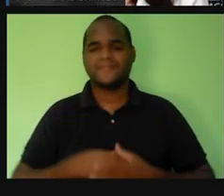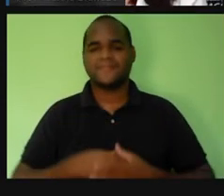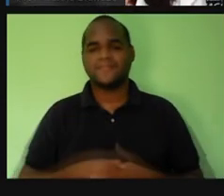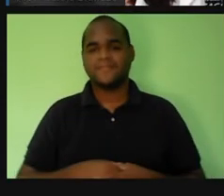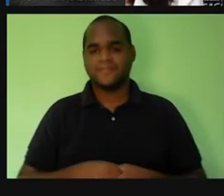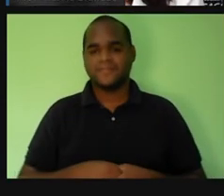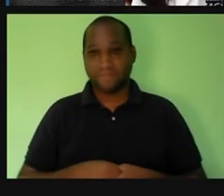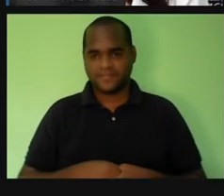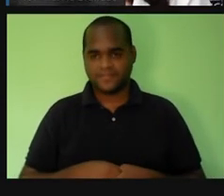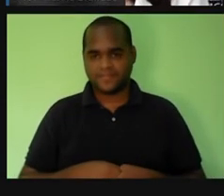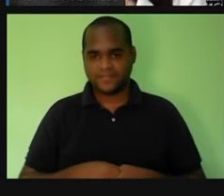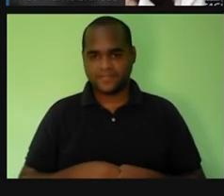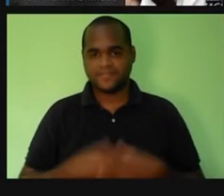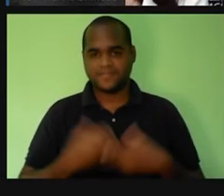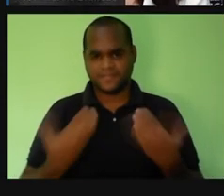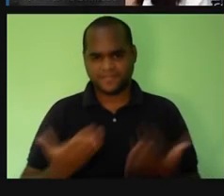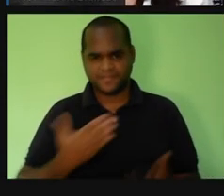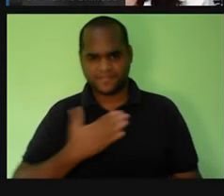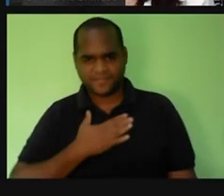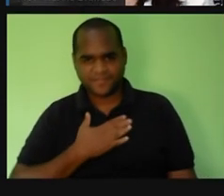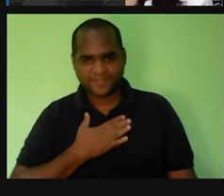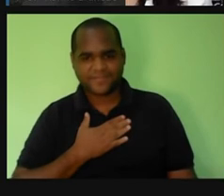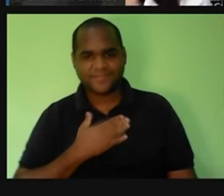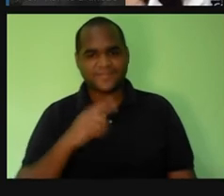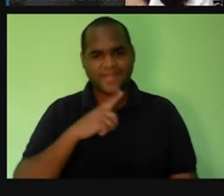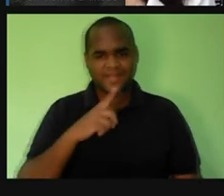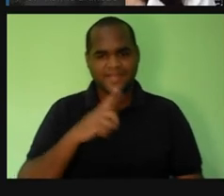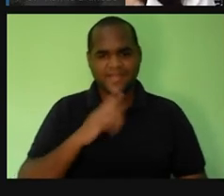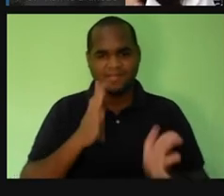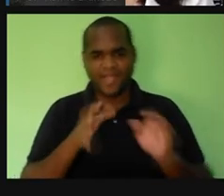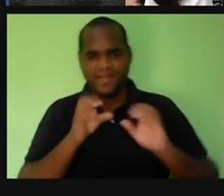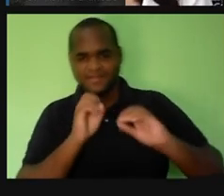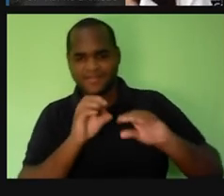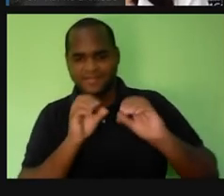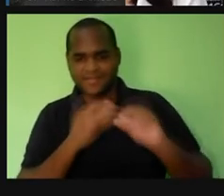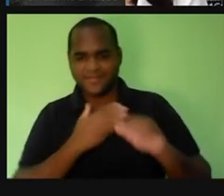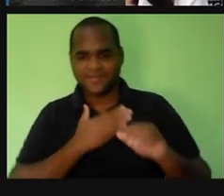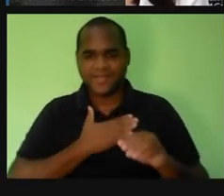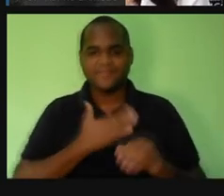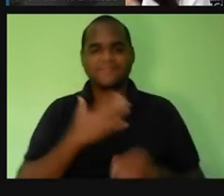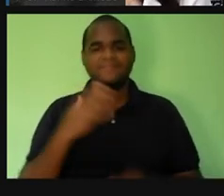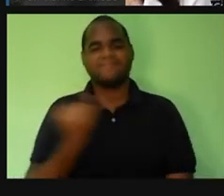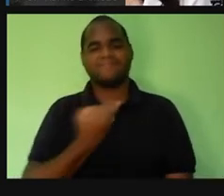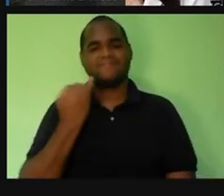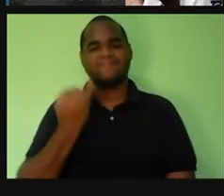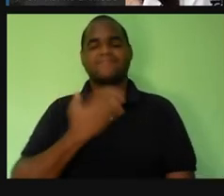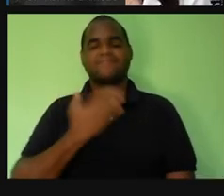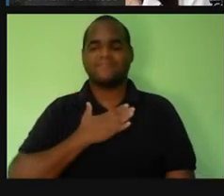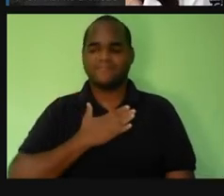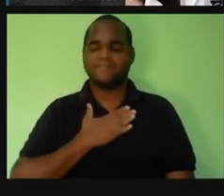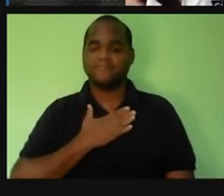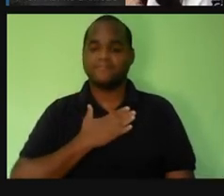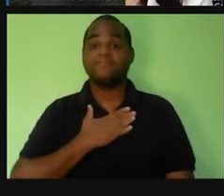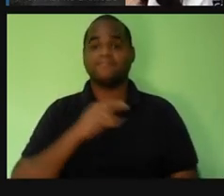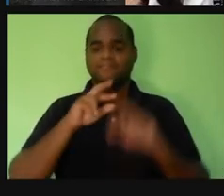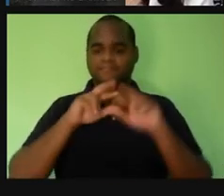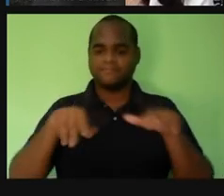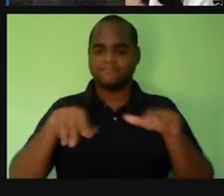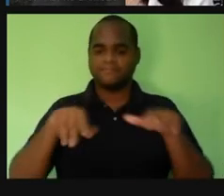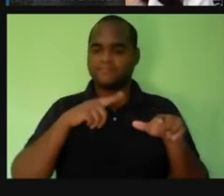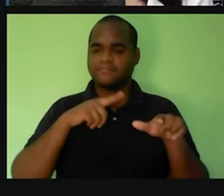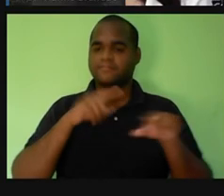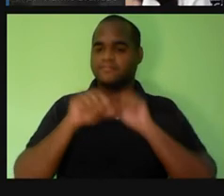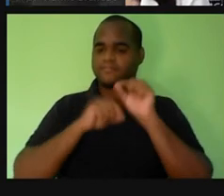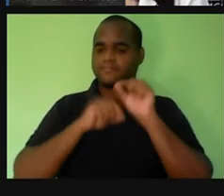Então, gostaram dessa nossa aula? Acharam interessante? Espero que sim. Espero que vocês tenham gostado desse nosso